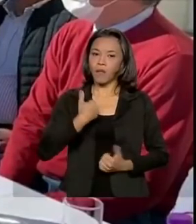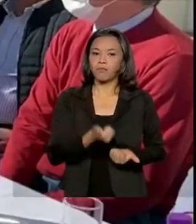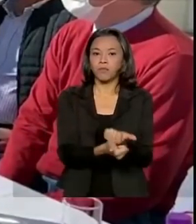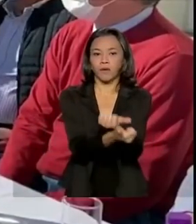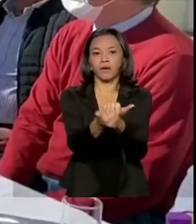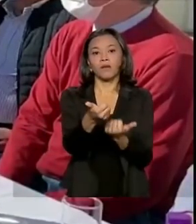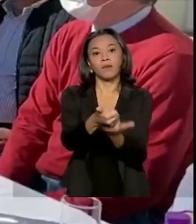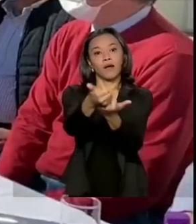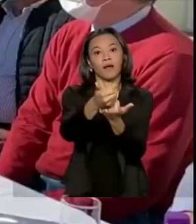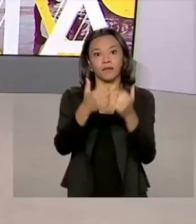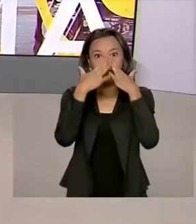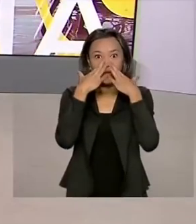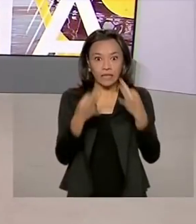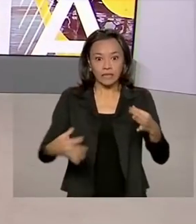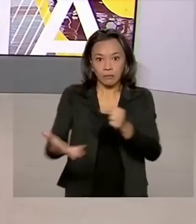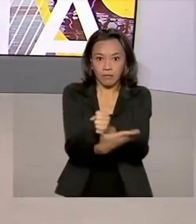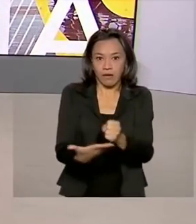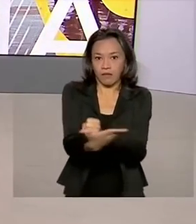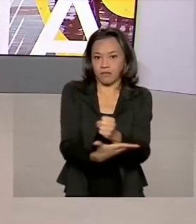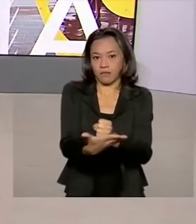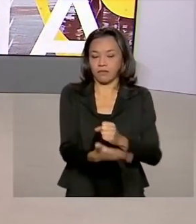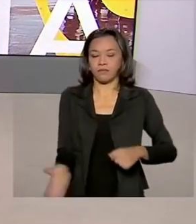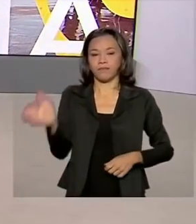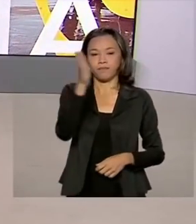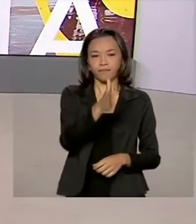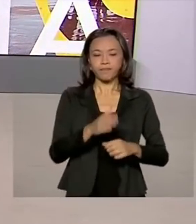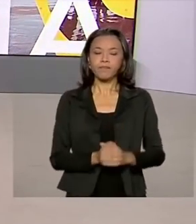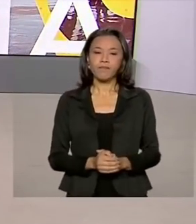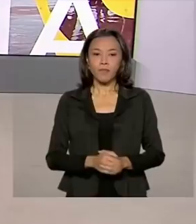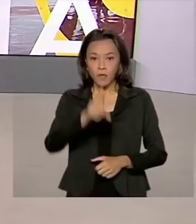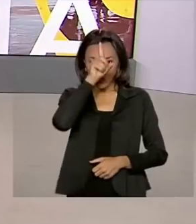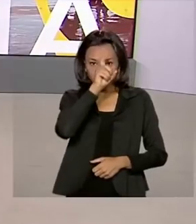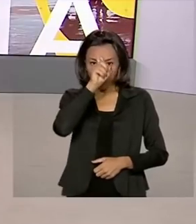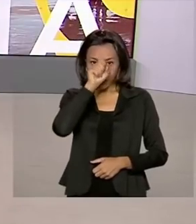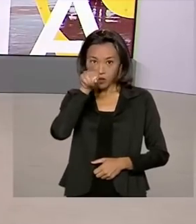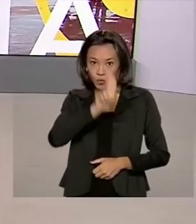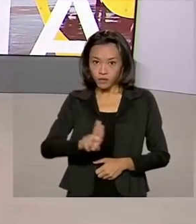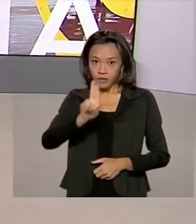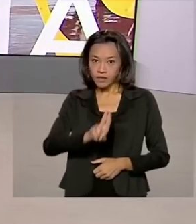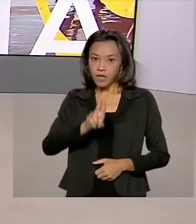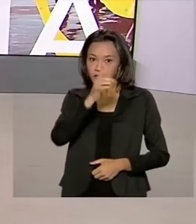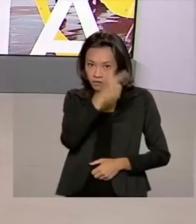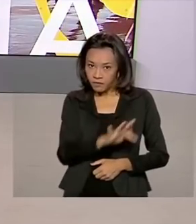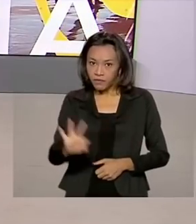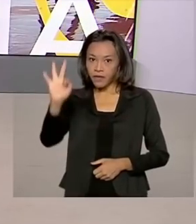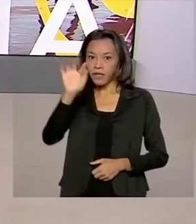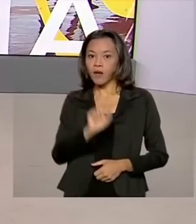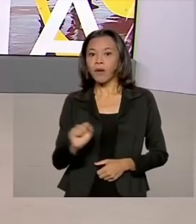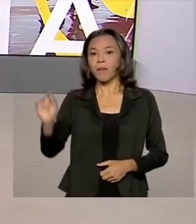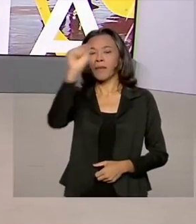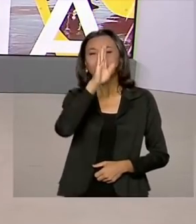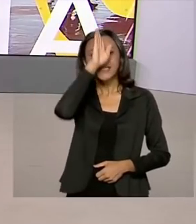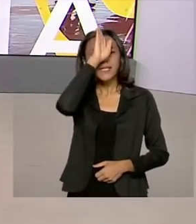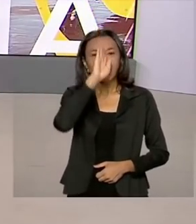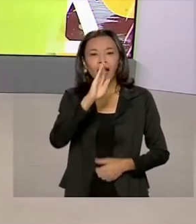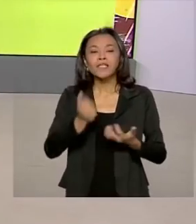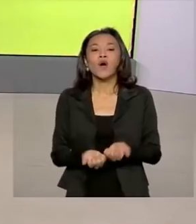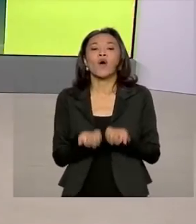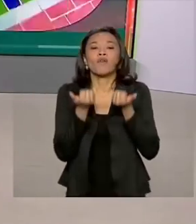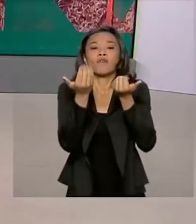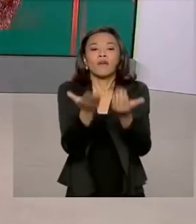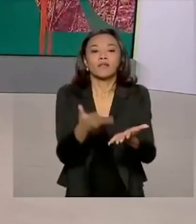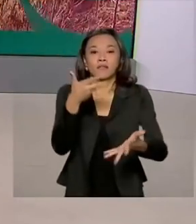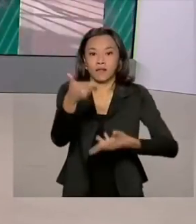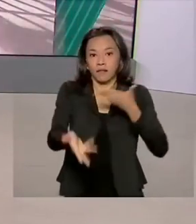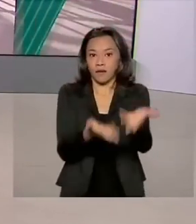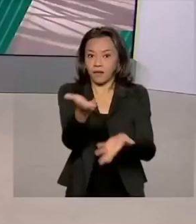a atenção primária. E os hospitais universitários federais oferecem de graça tratamento para pacientes que tiveram